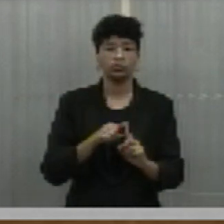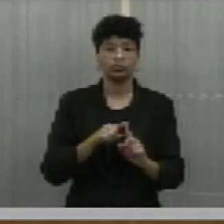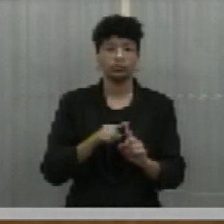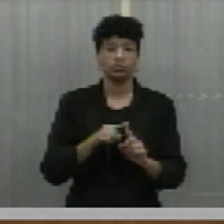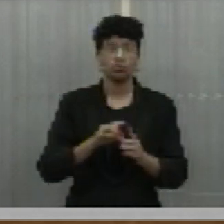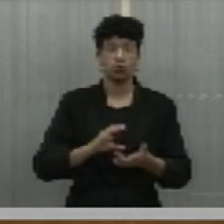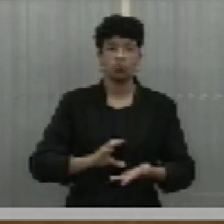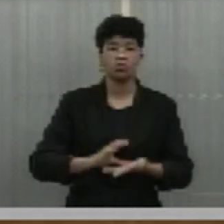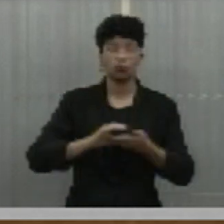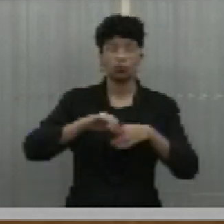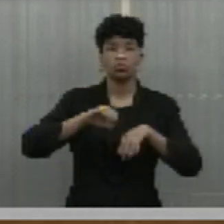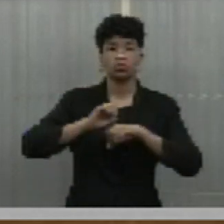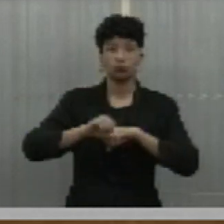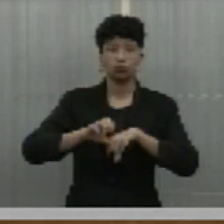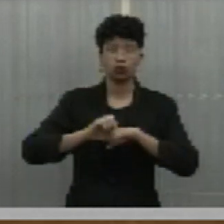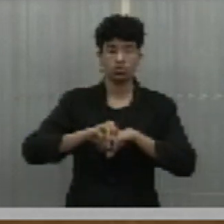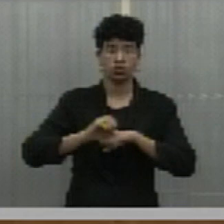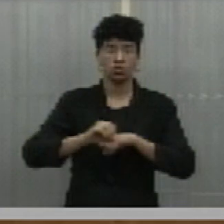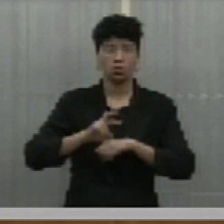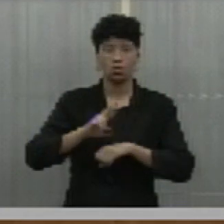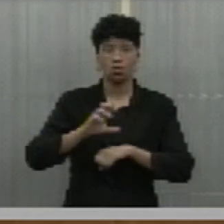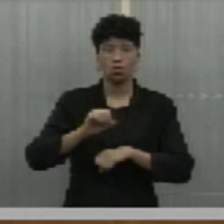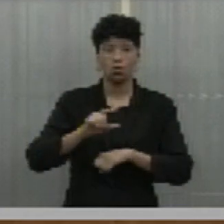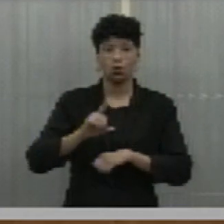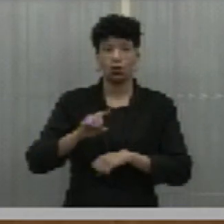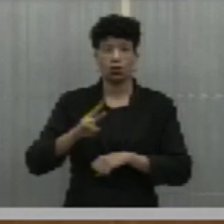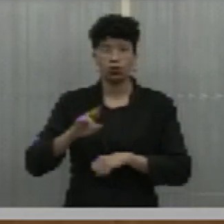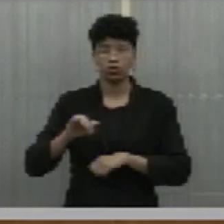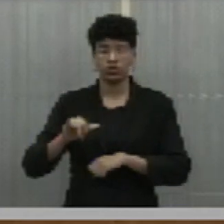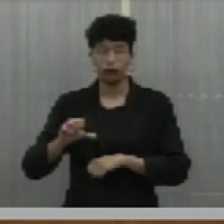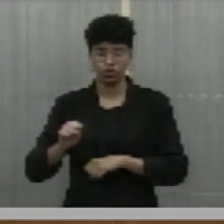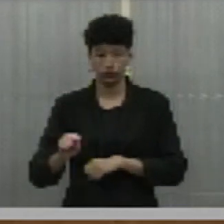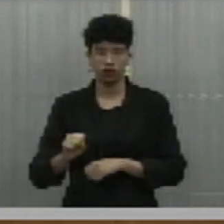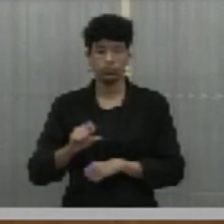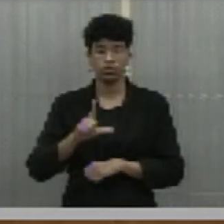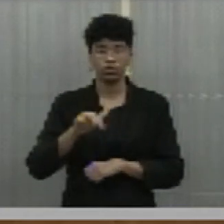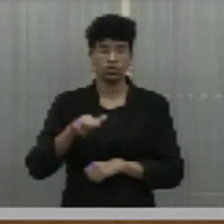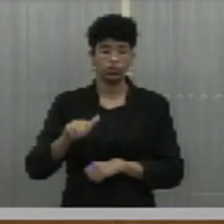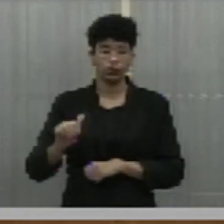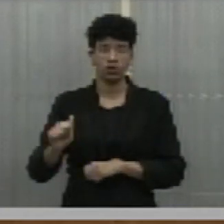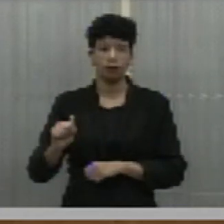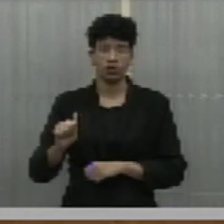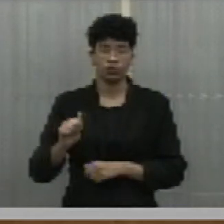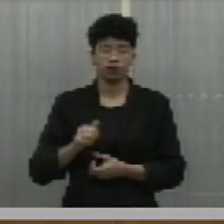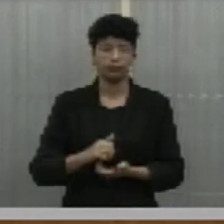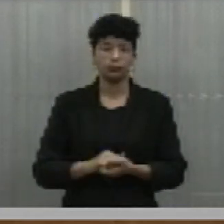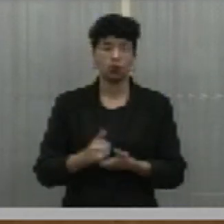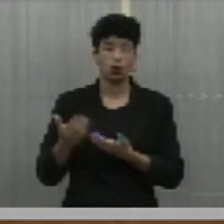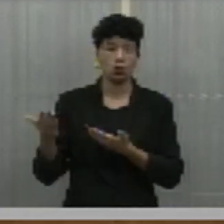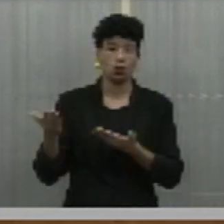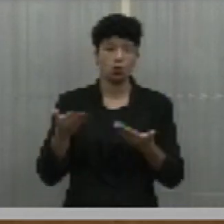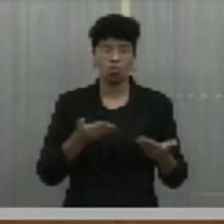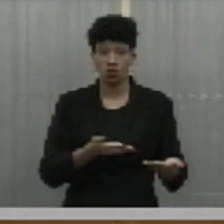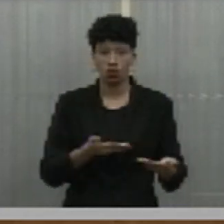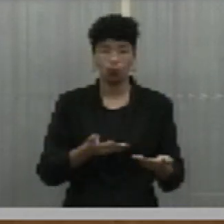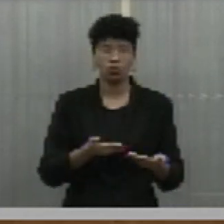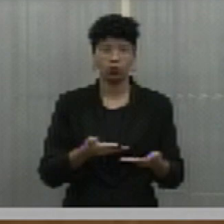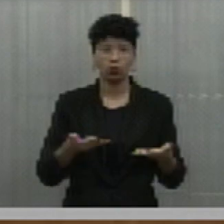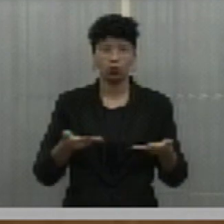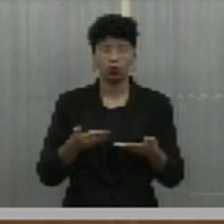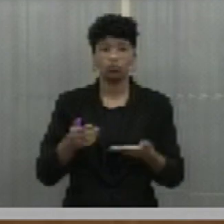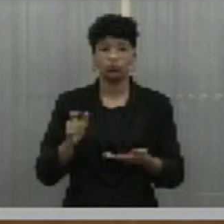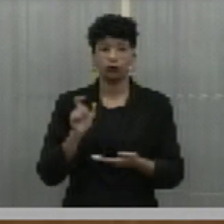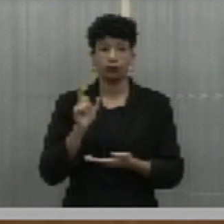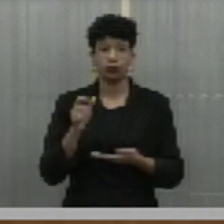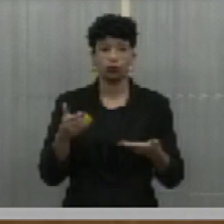Conselho Estadual de Educação, senhor Rodrigues Torres de Araújo, Lima, ao qual convido para fazer uso da